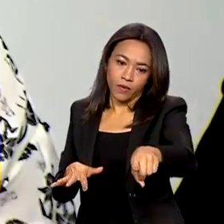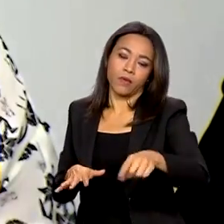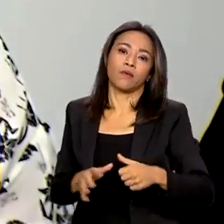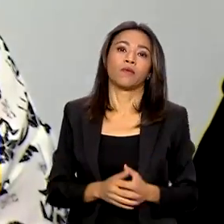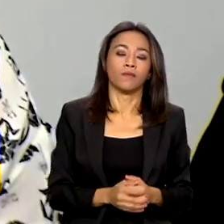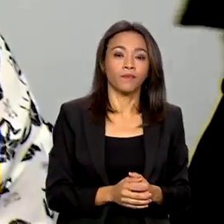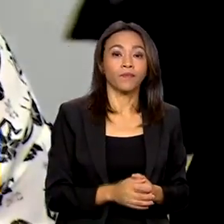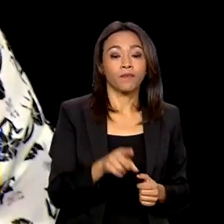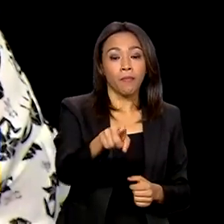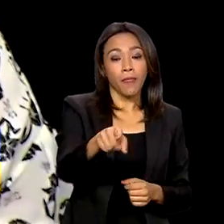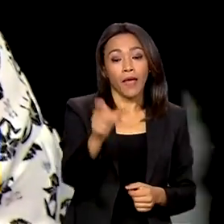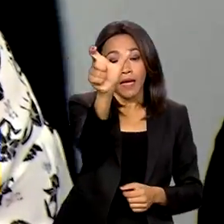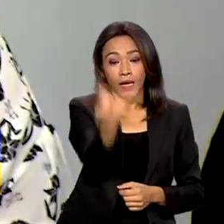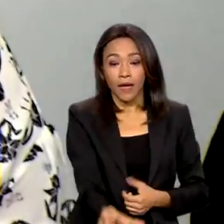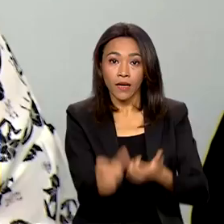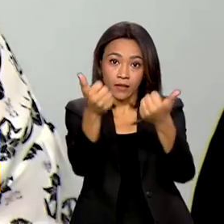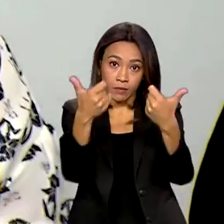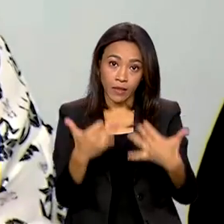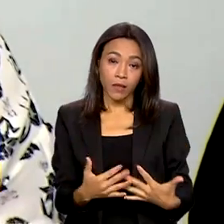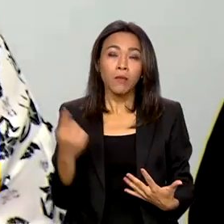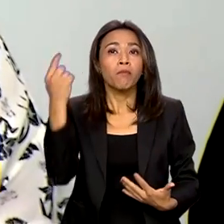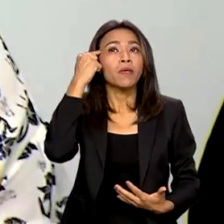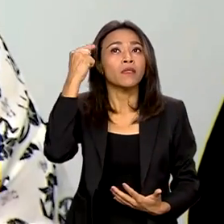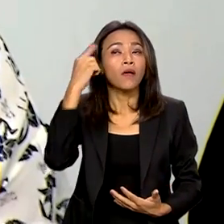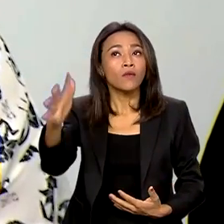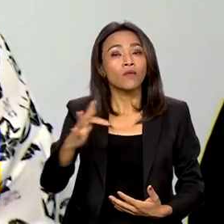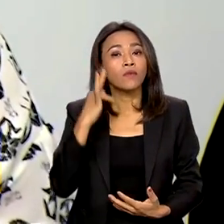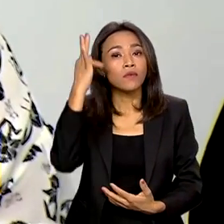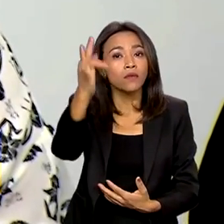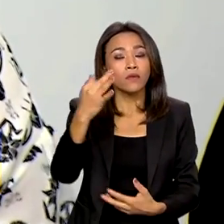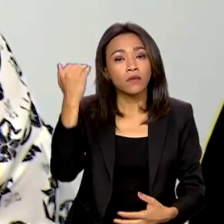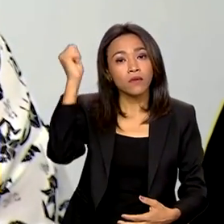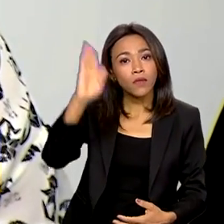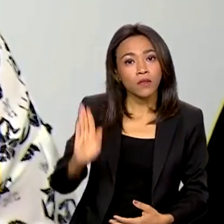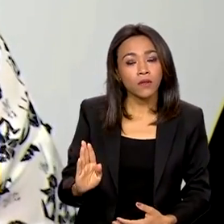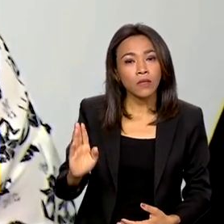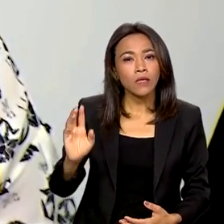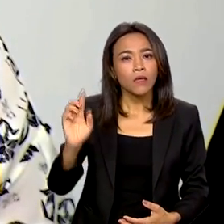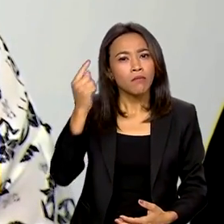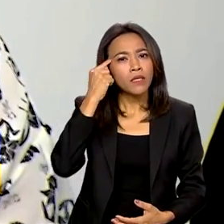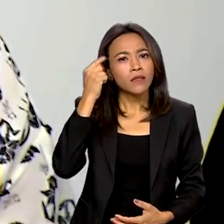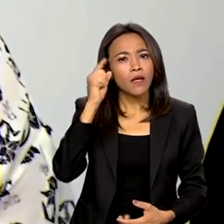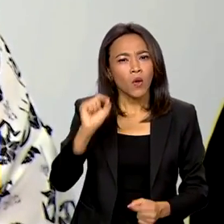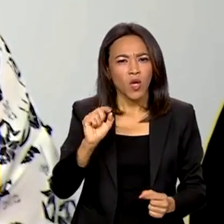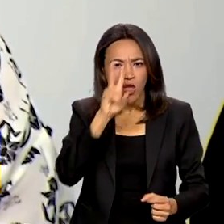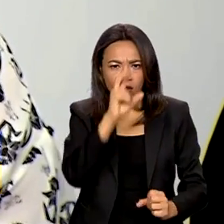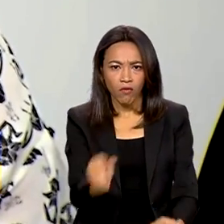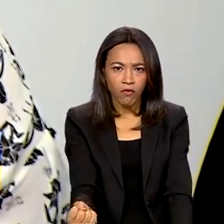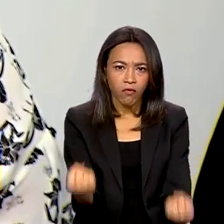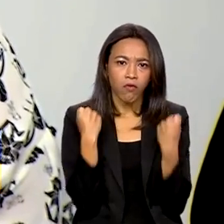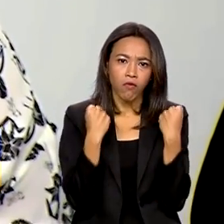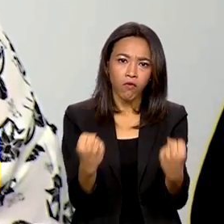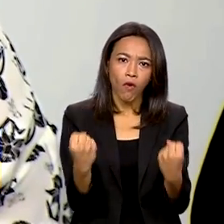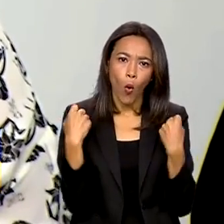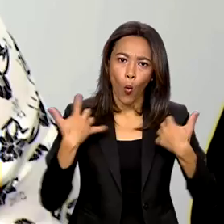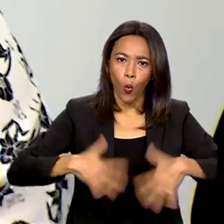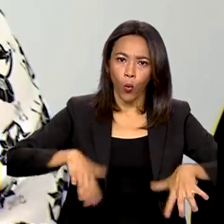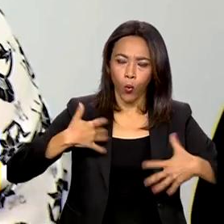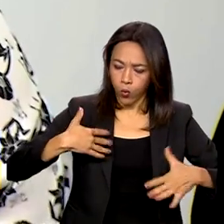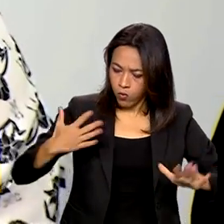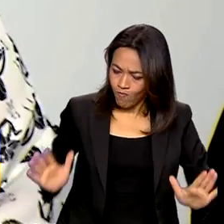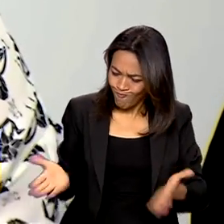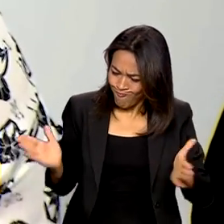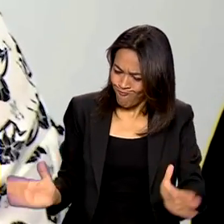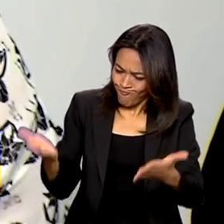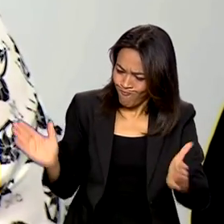Não é possível pensar o futuro do Brasil sem pensar no forte desenvolvimento da agricultura familiar, porque